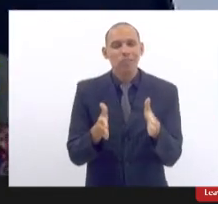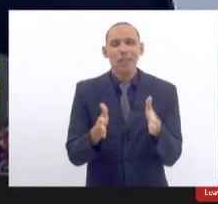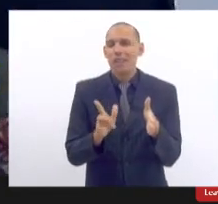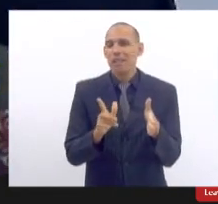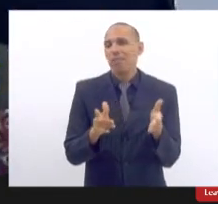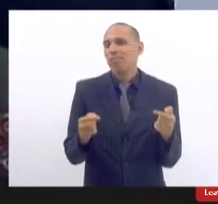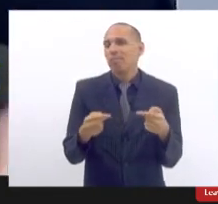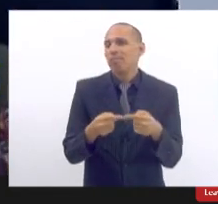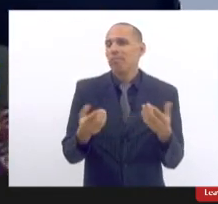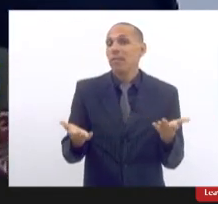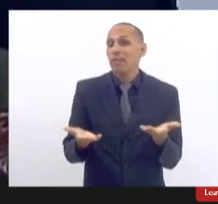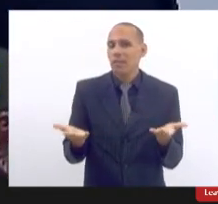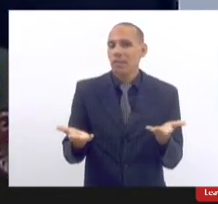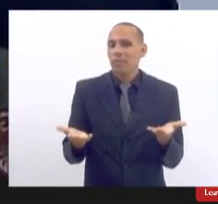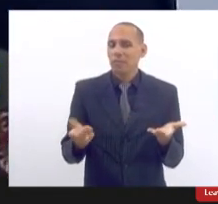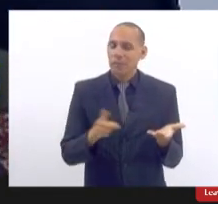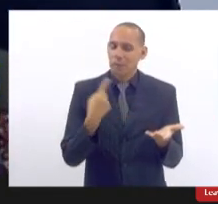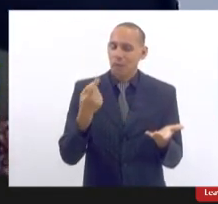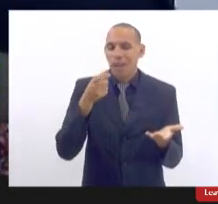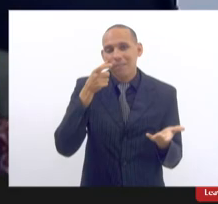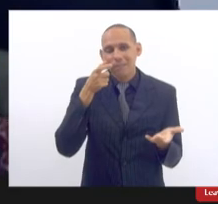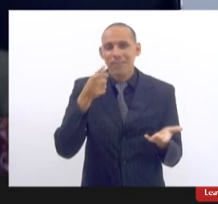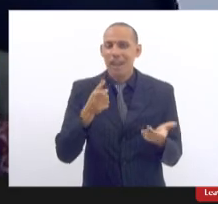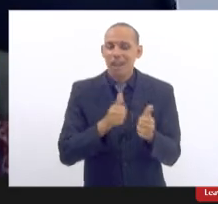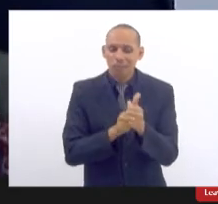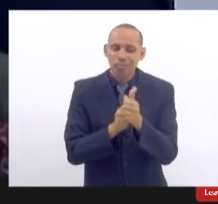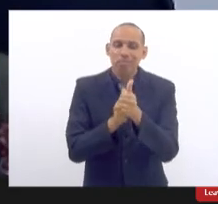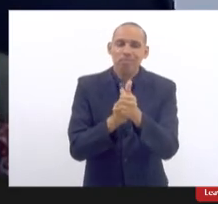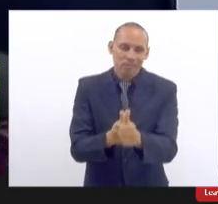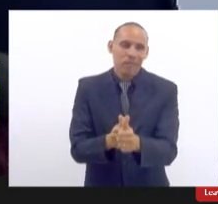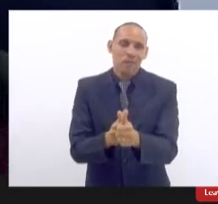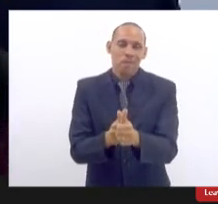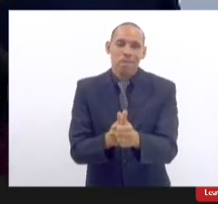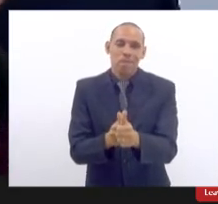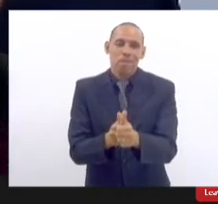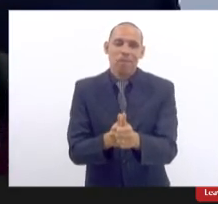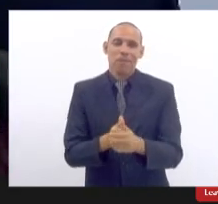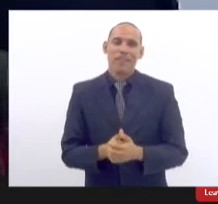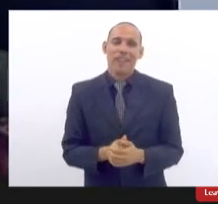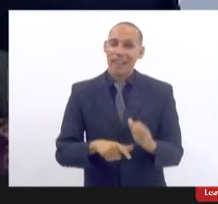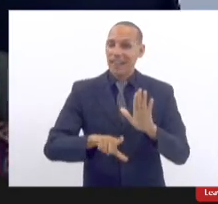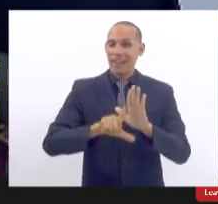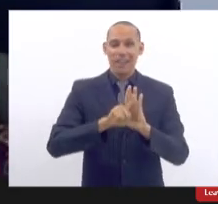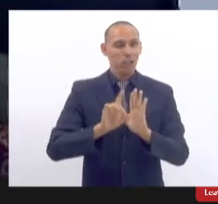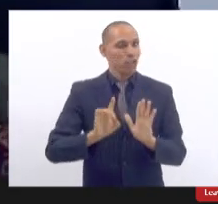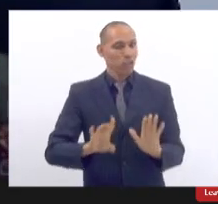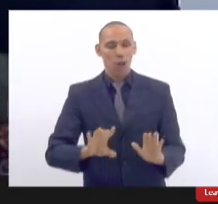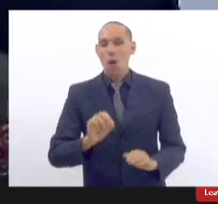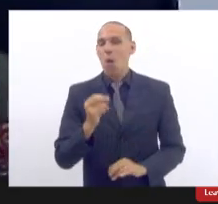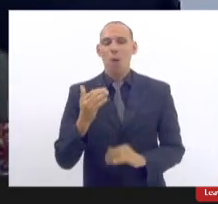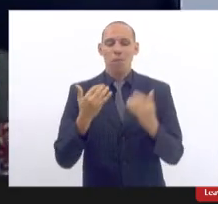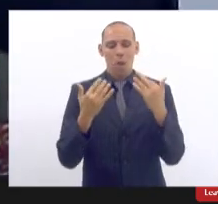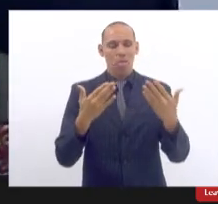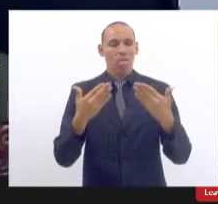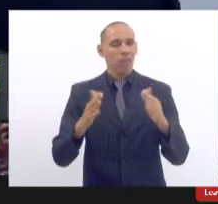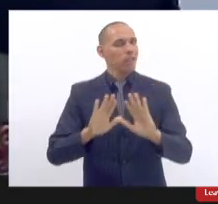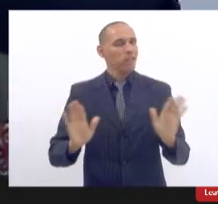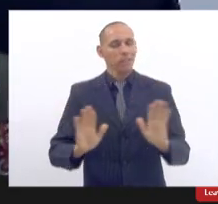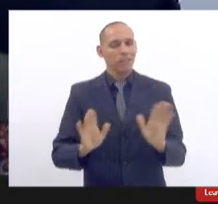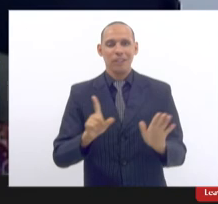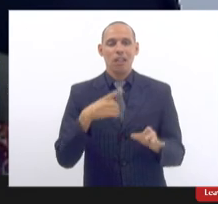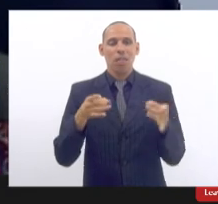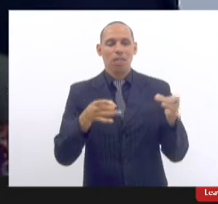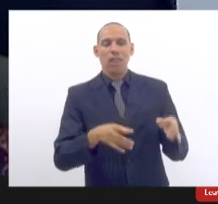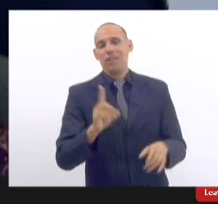falando e nós temos interesse em acompanhar isso não é só a lei não é só a audiência de hoje a gente não vai